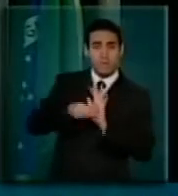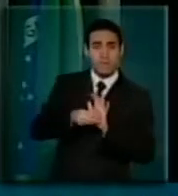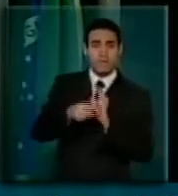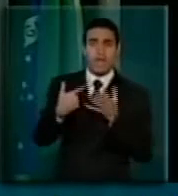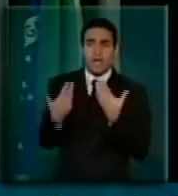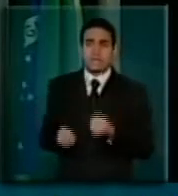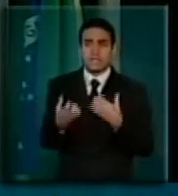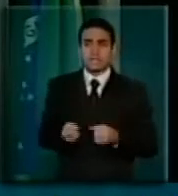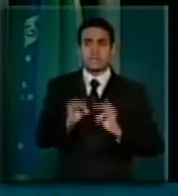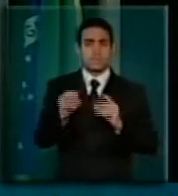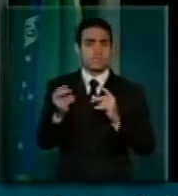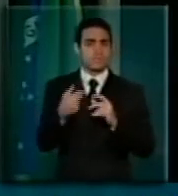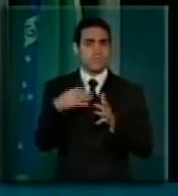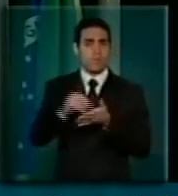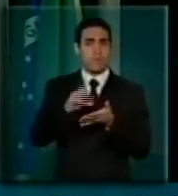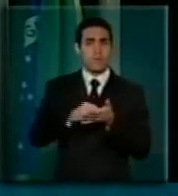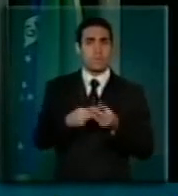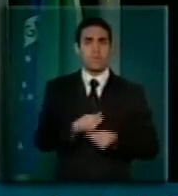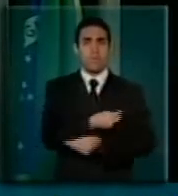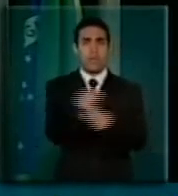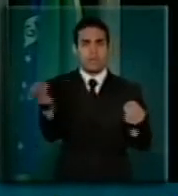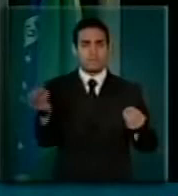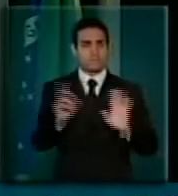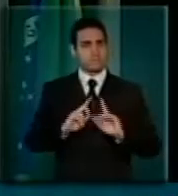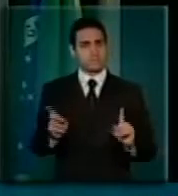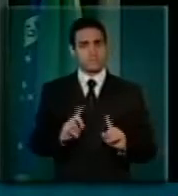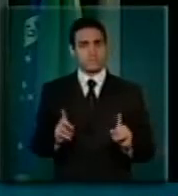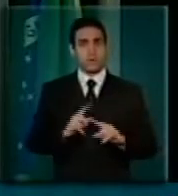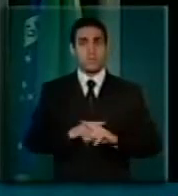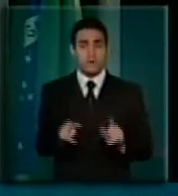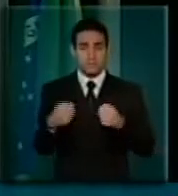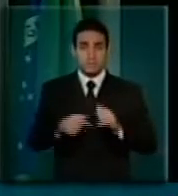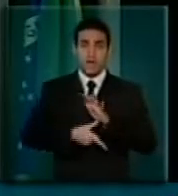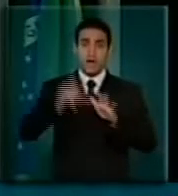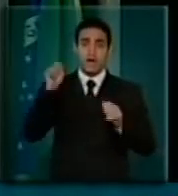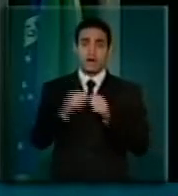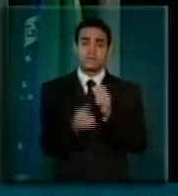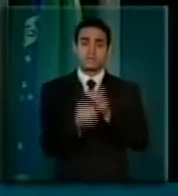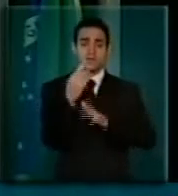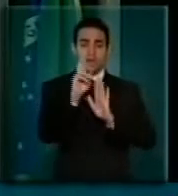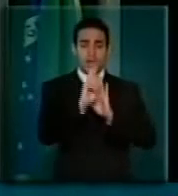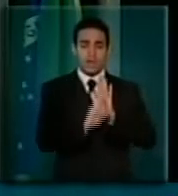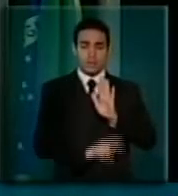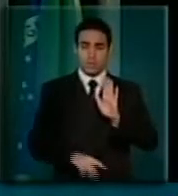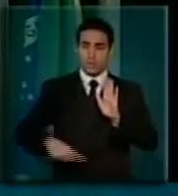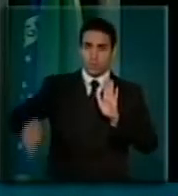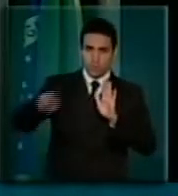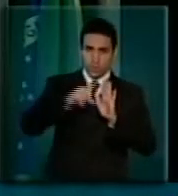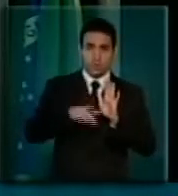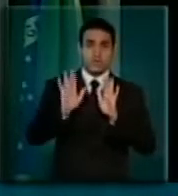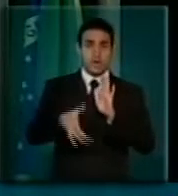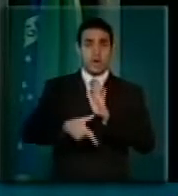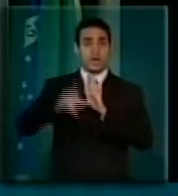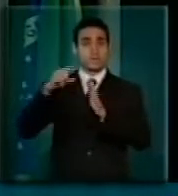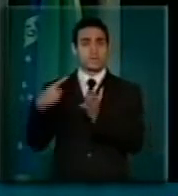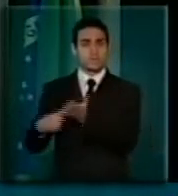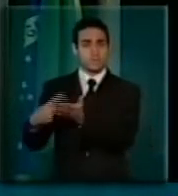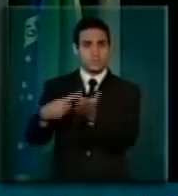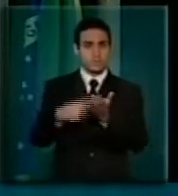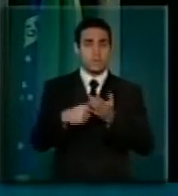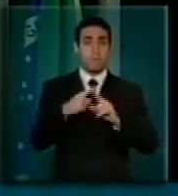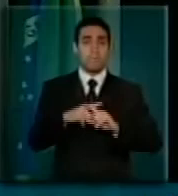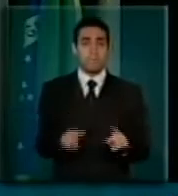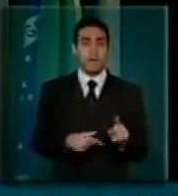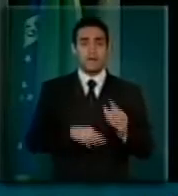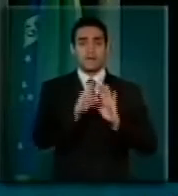necessário se fazer um relatório político, acordado, consensuado, mas um relatório